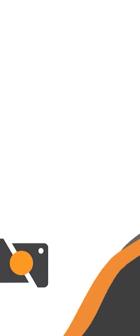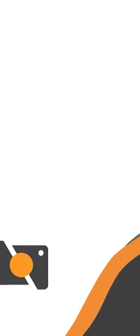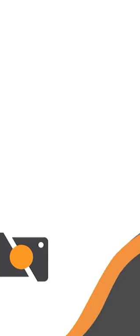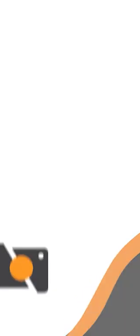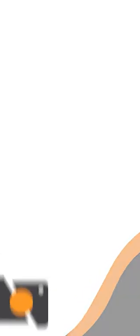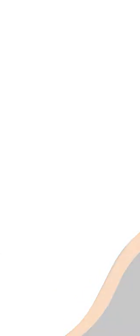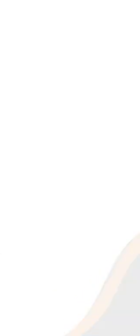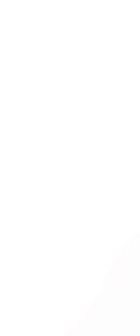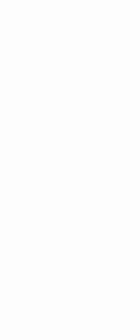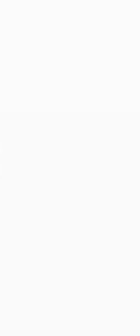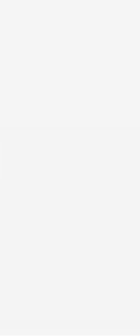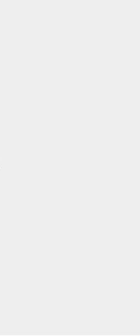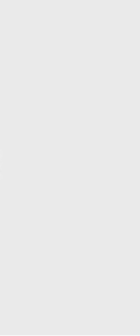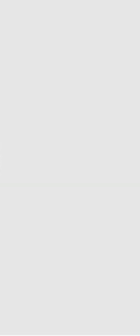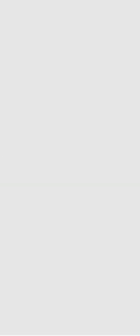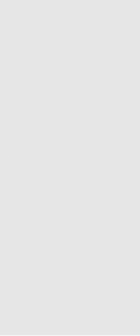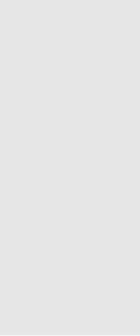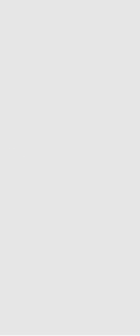Tchau,